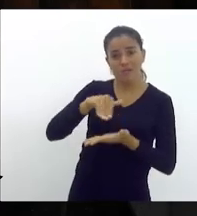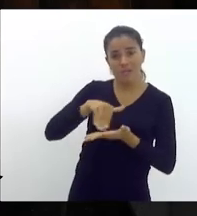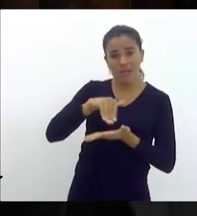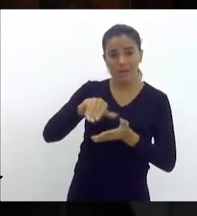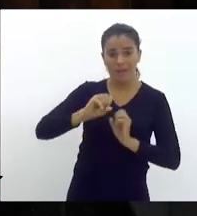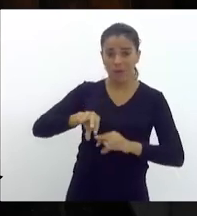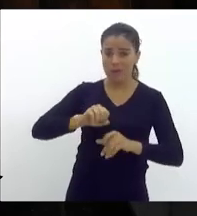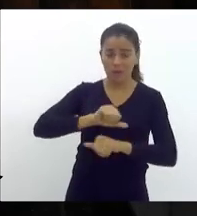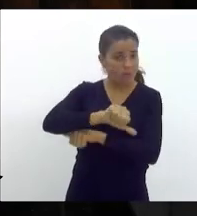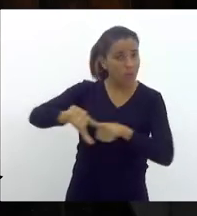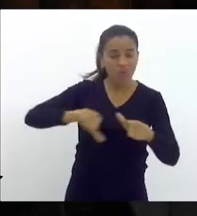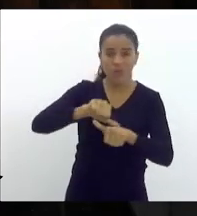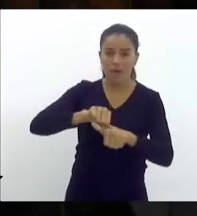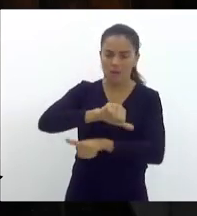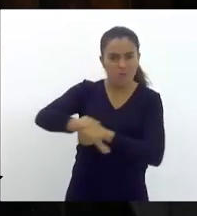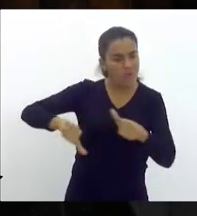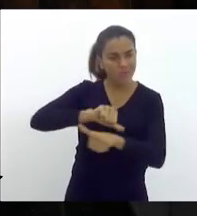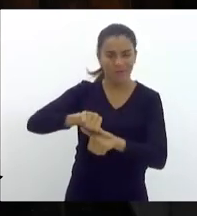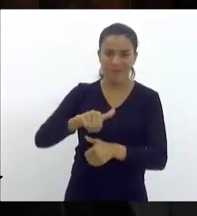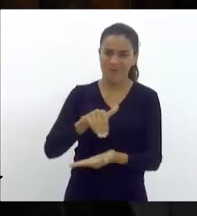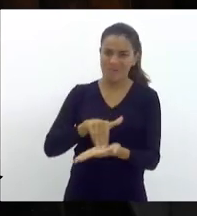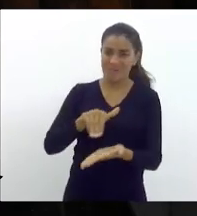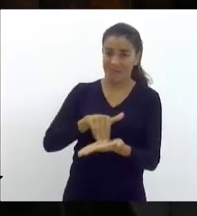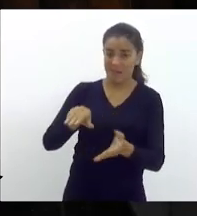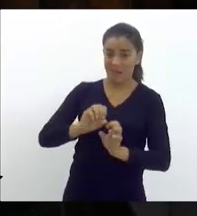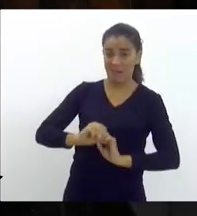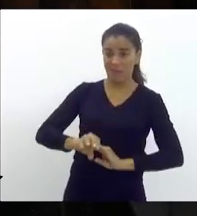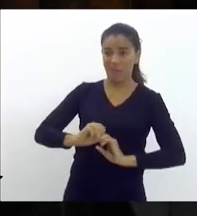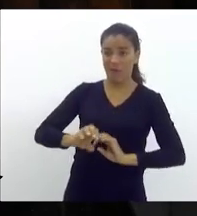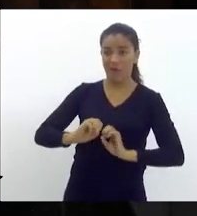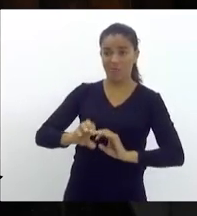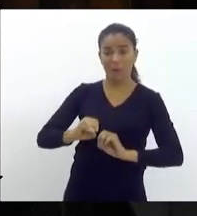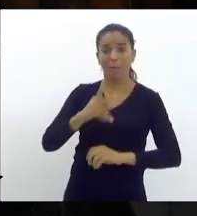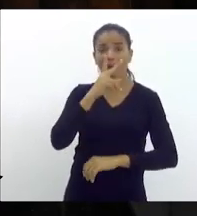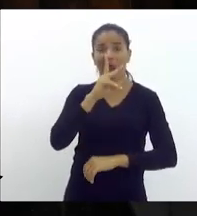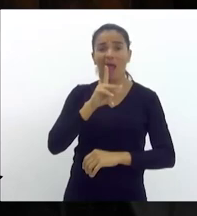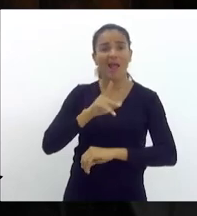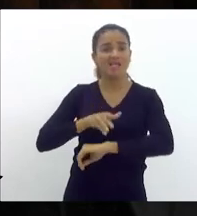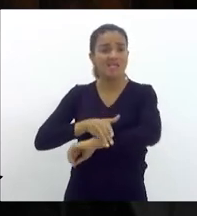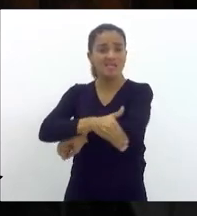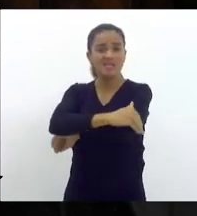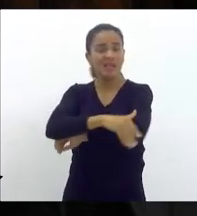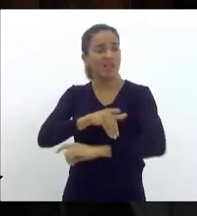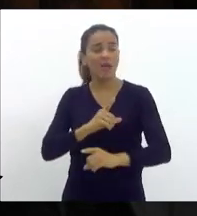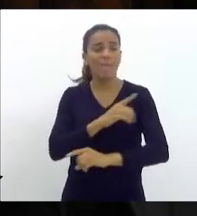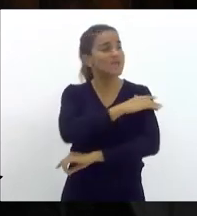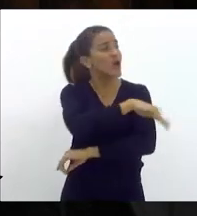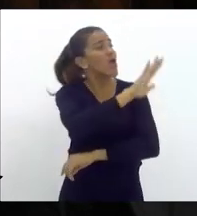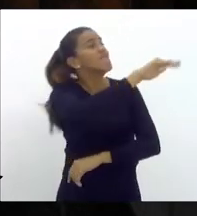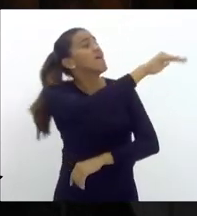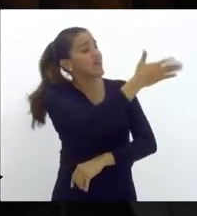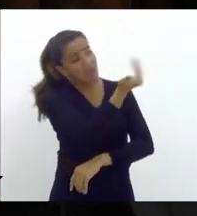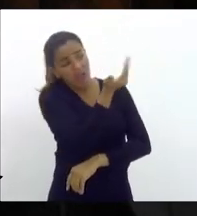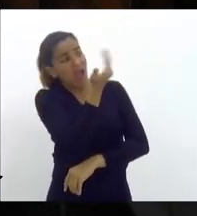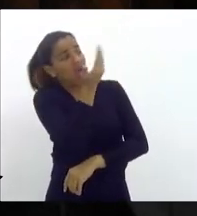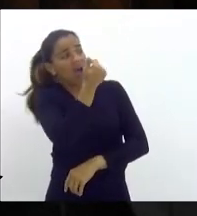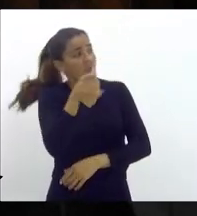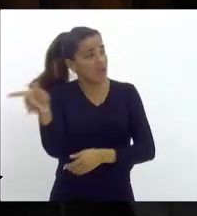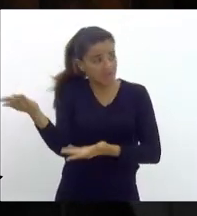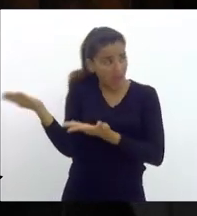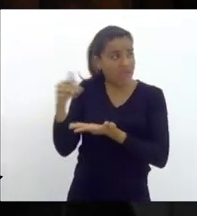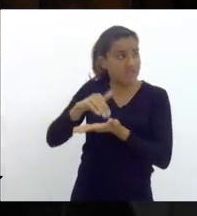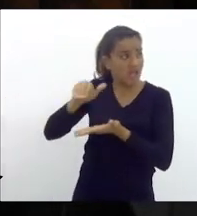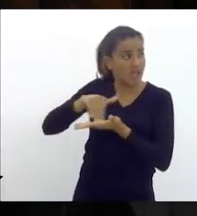diferente. Como secretário de educação, a gente achasse na esquina. Passou alguém, vai ser secretário de educação.